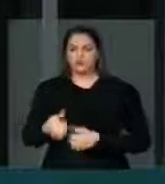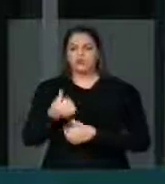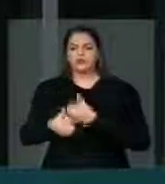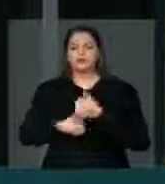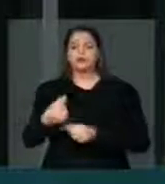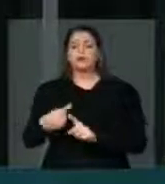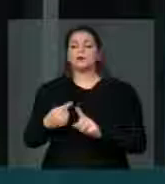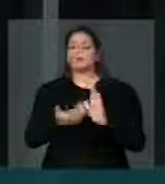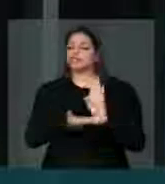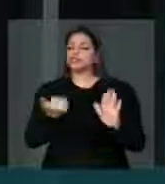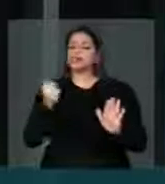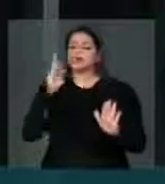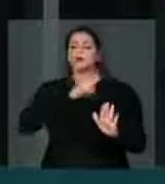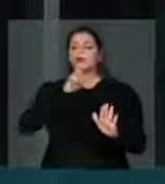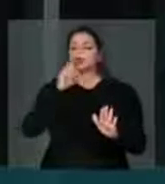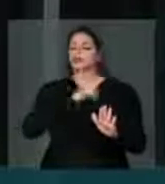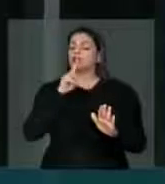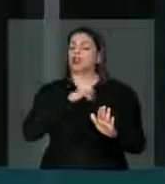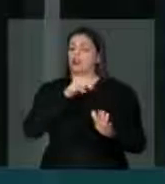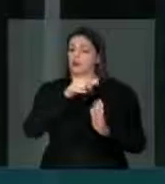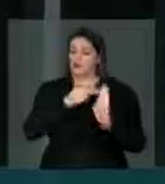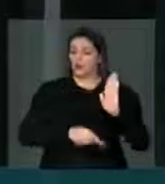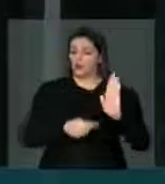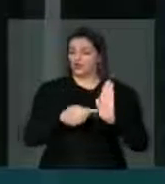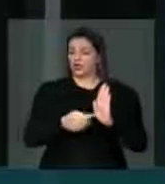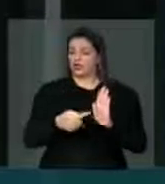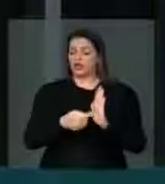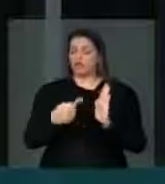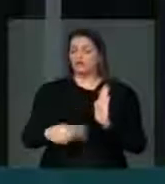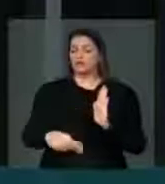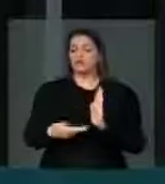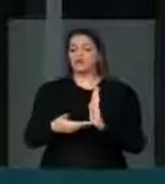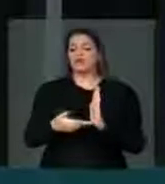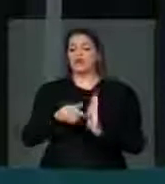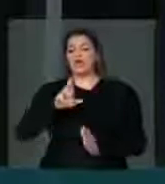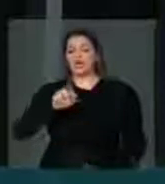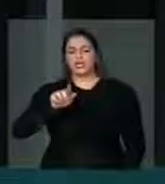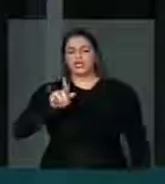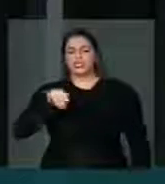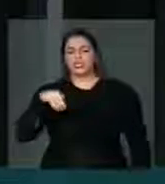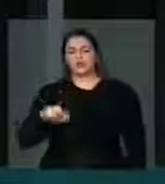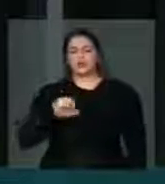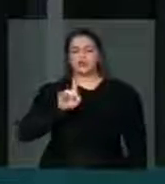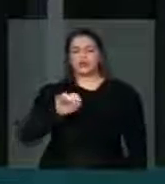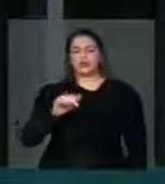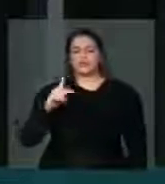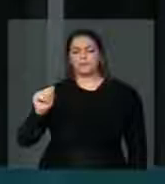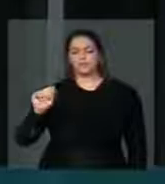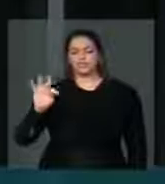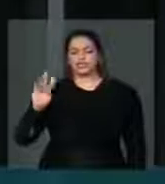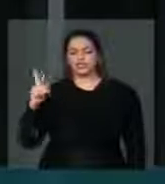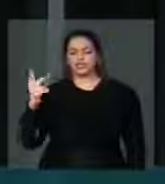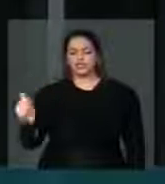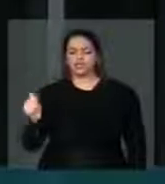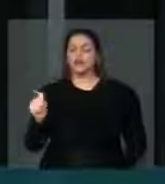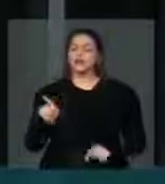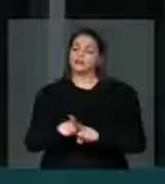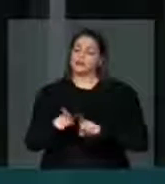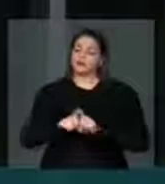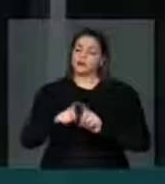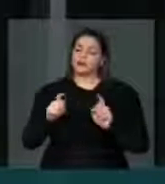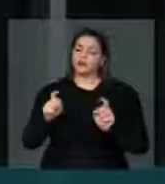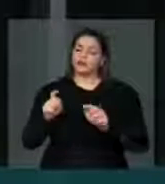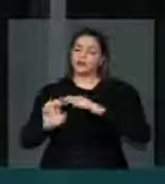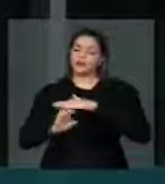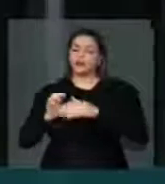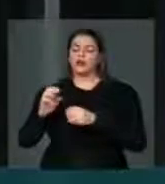retirada da urgência do projeto que trata sobre o regime de partilho e especialmente sobre a condição da Petrobras como